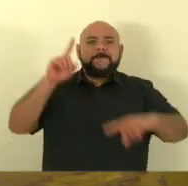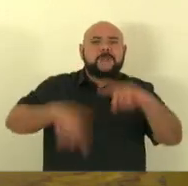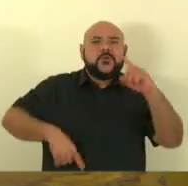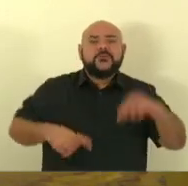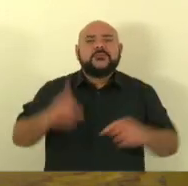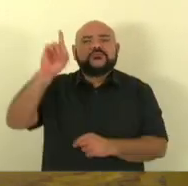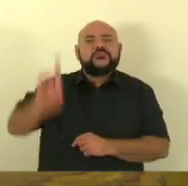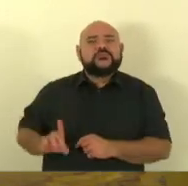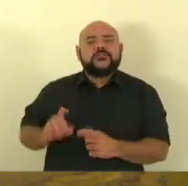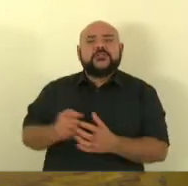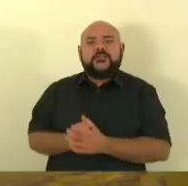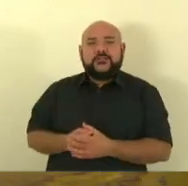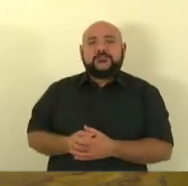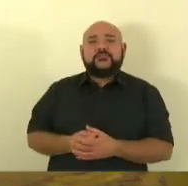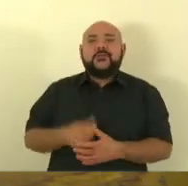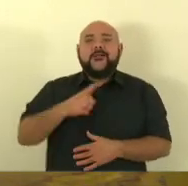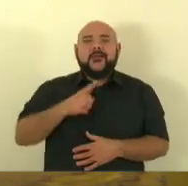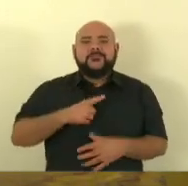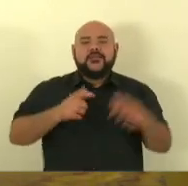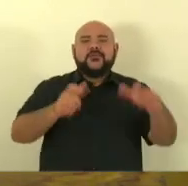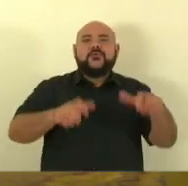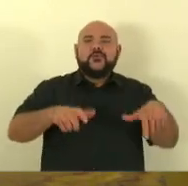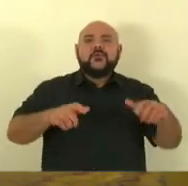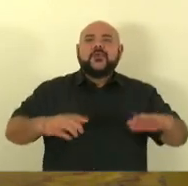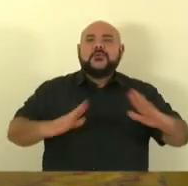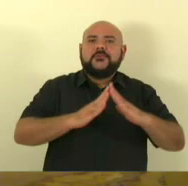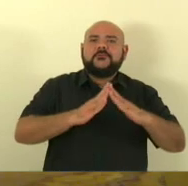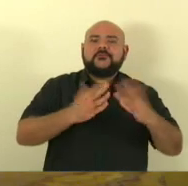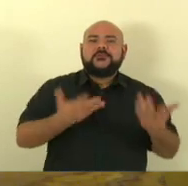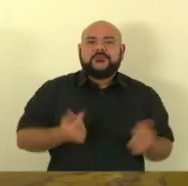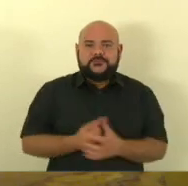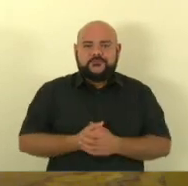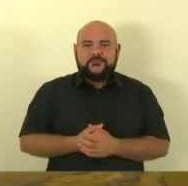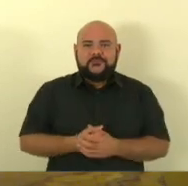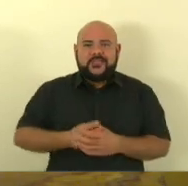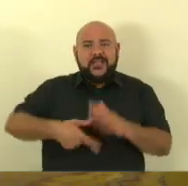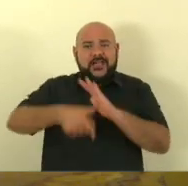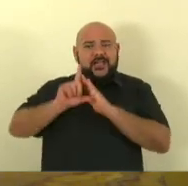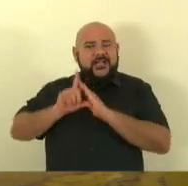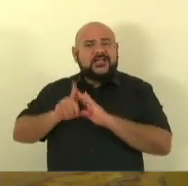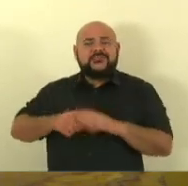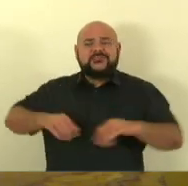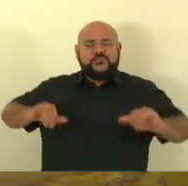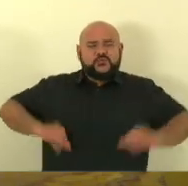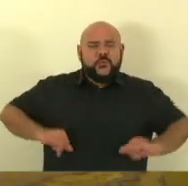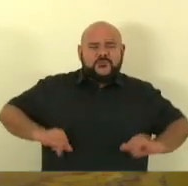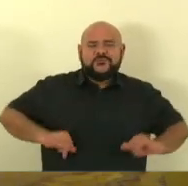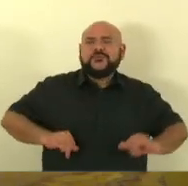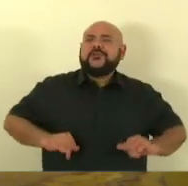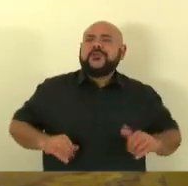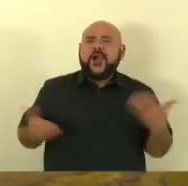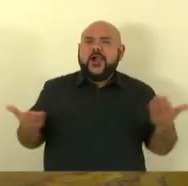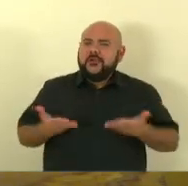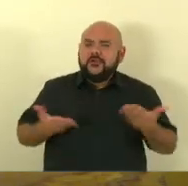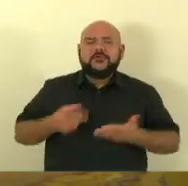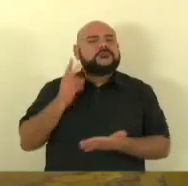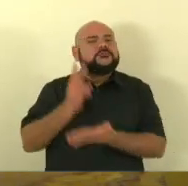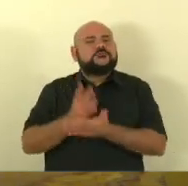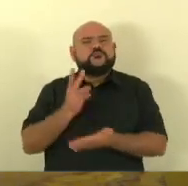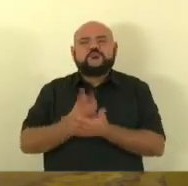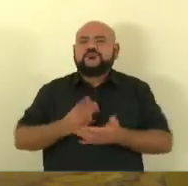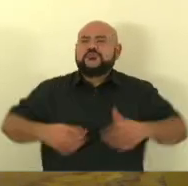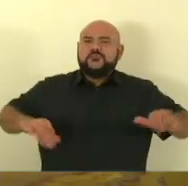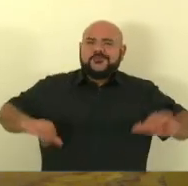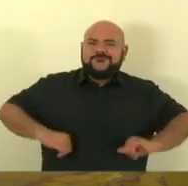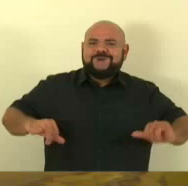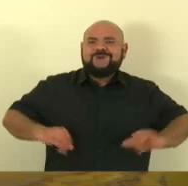proprietários que já sofreram com a retirada dos seus territórios já sofrem sistematicamente com